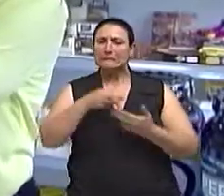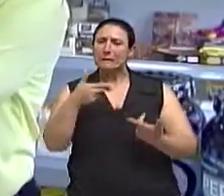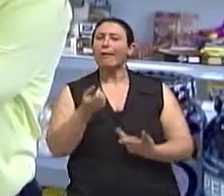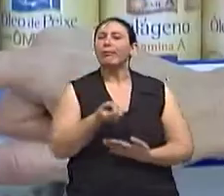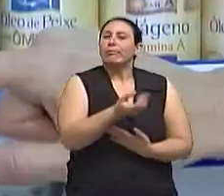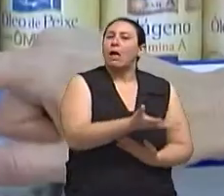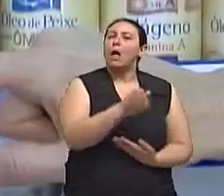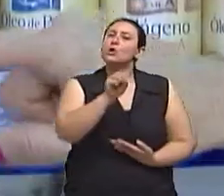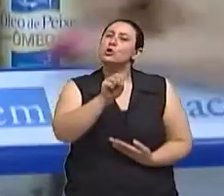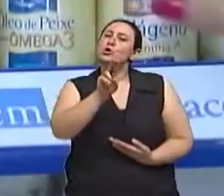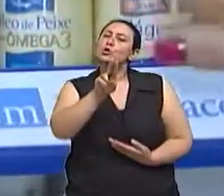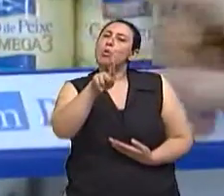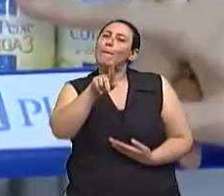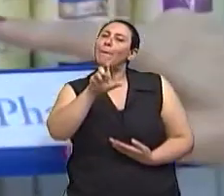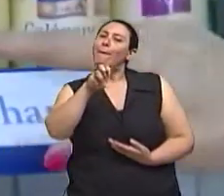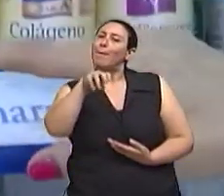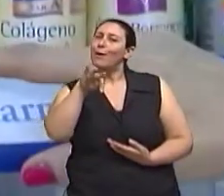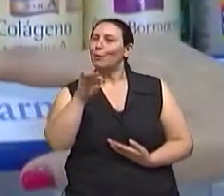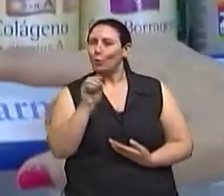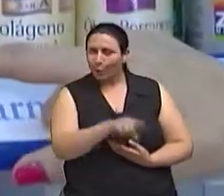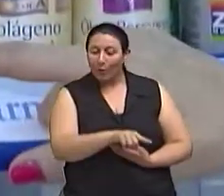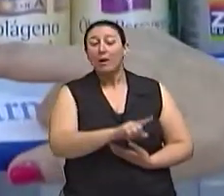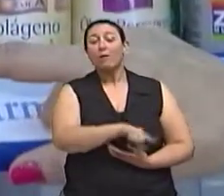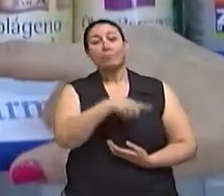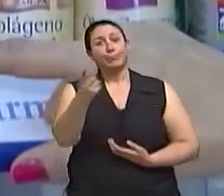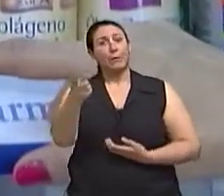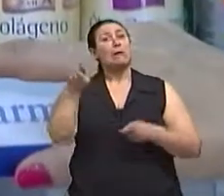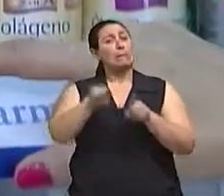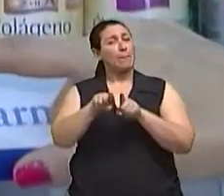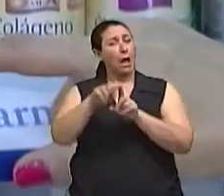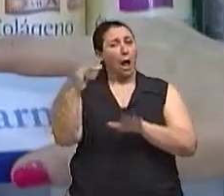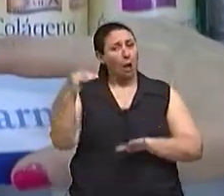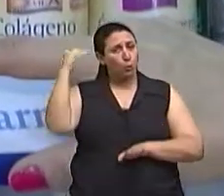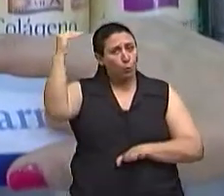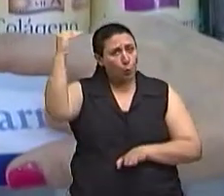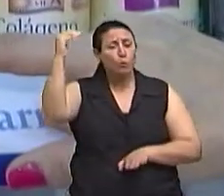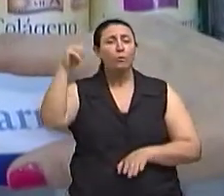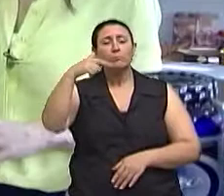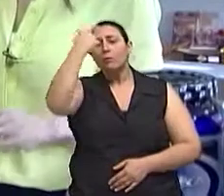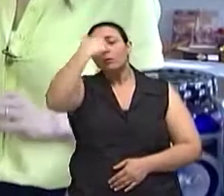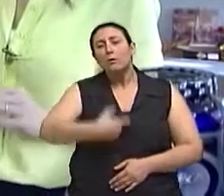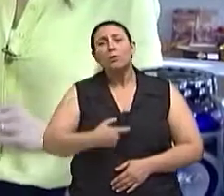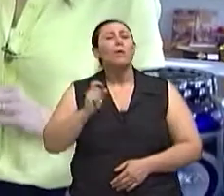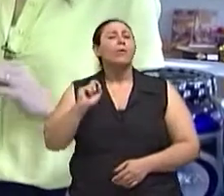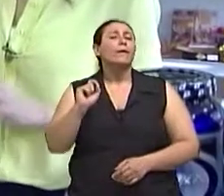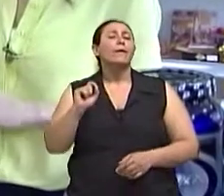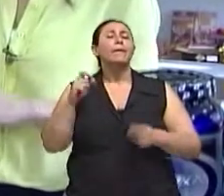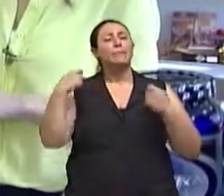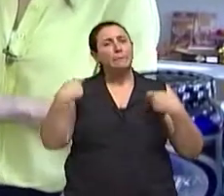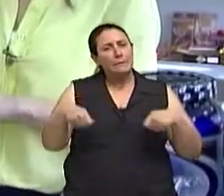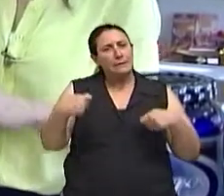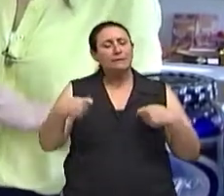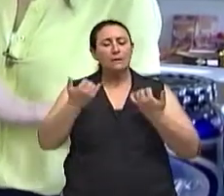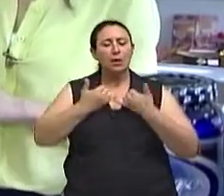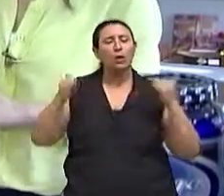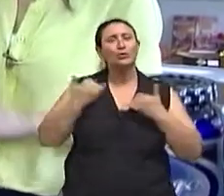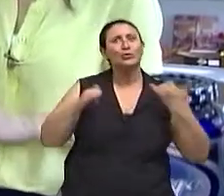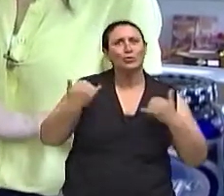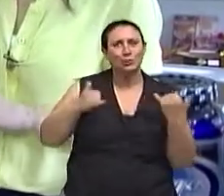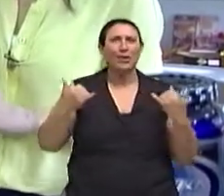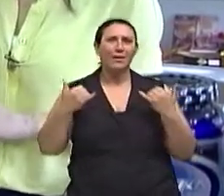os praticantes de atividade física, a dextrose, que é um carboidrato de liberação rápida, então mantém uma energia